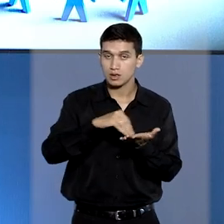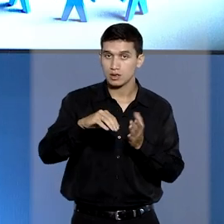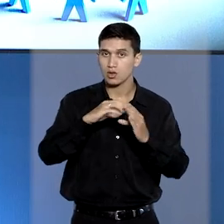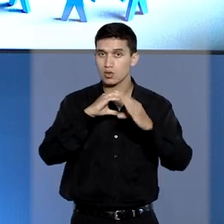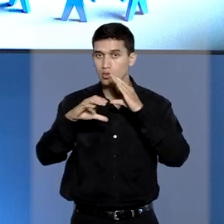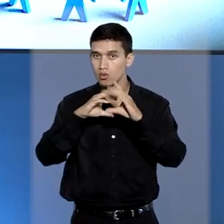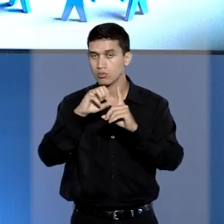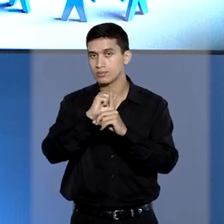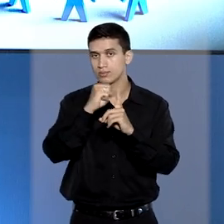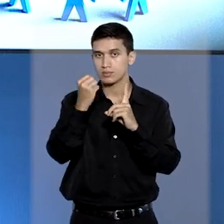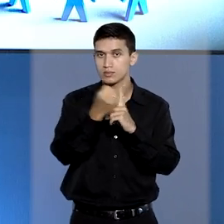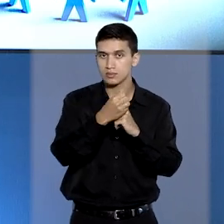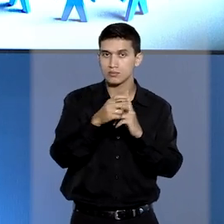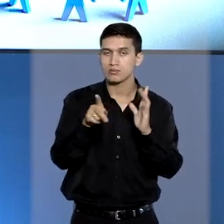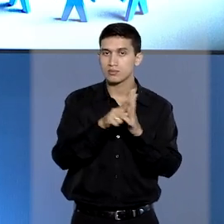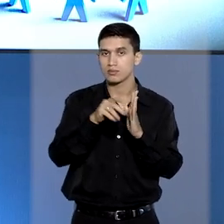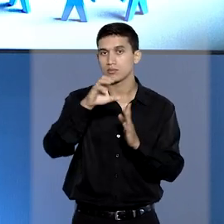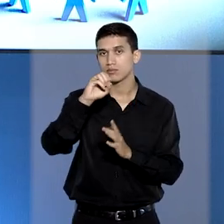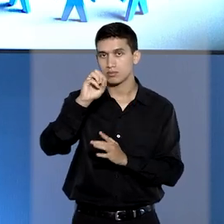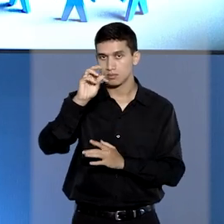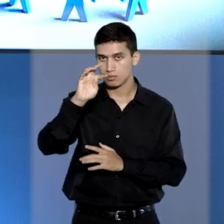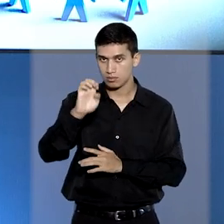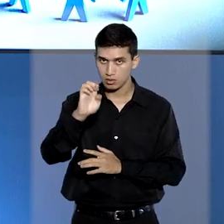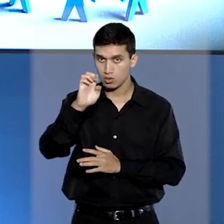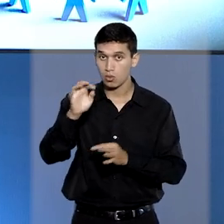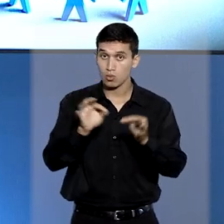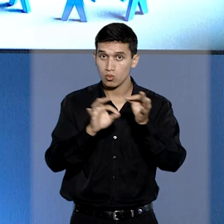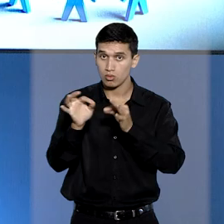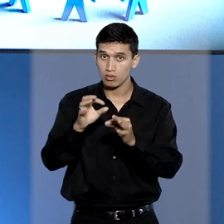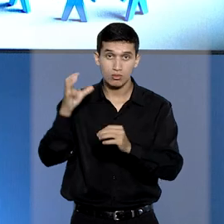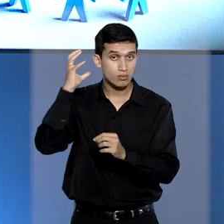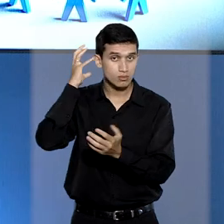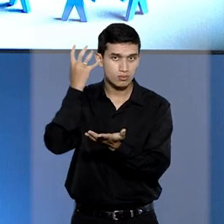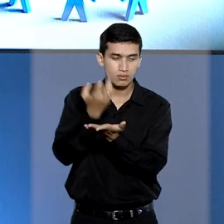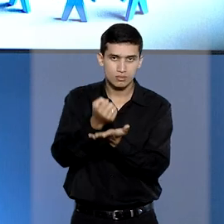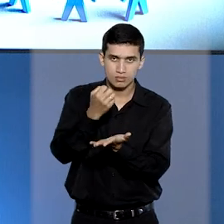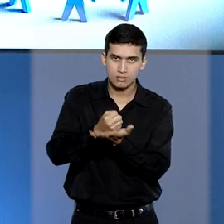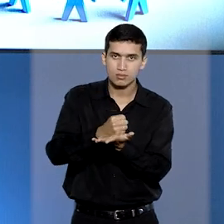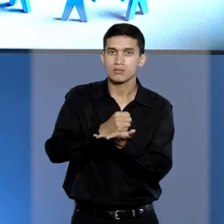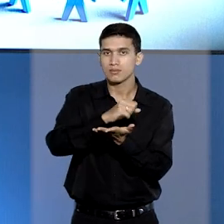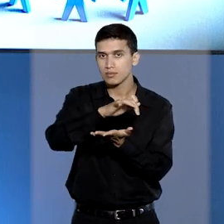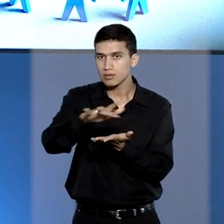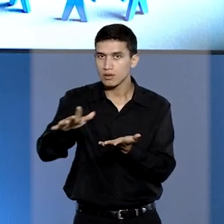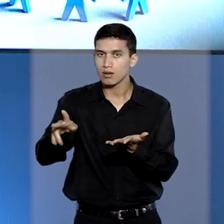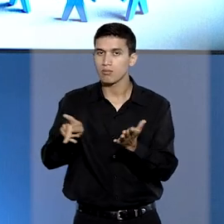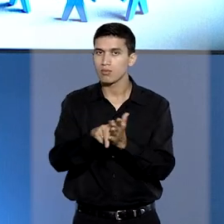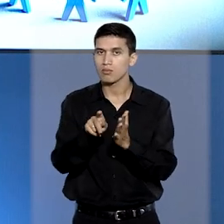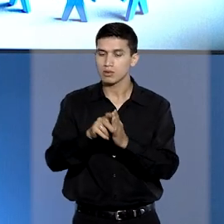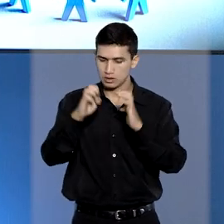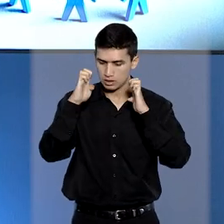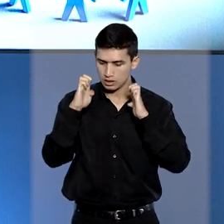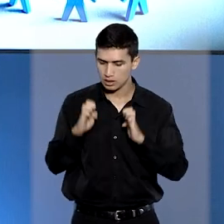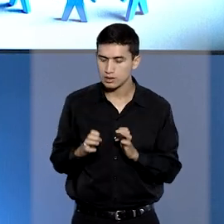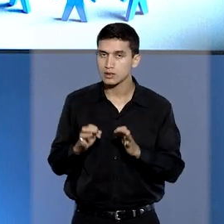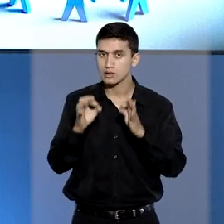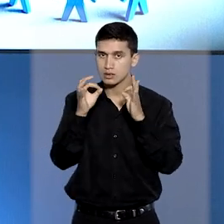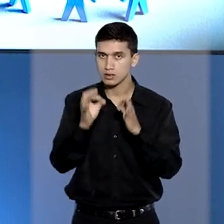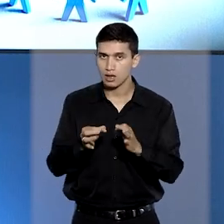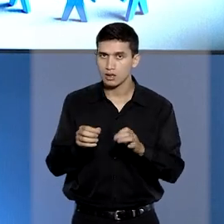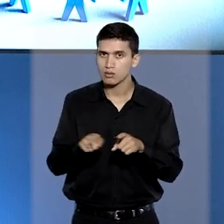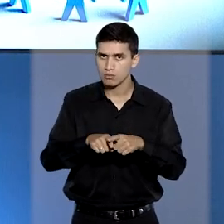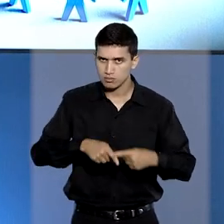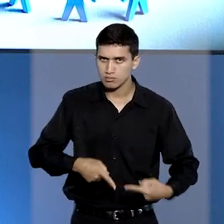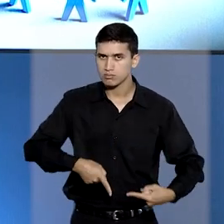Secretaria de Comunicação Social da Corte produziu um podcast sobre boas práticas no setor público